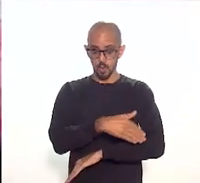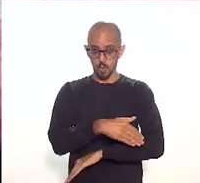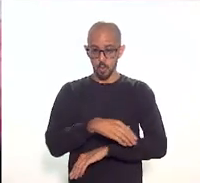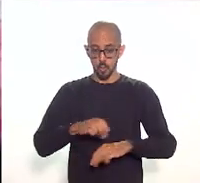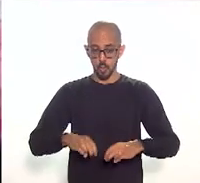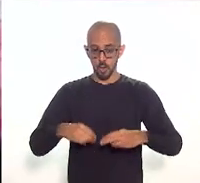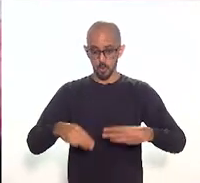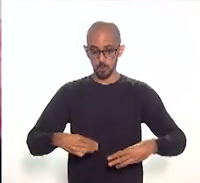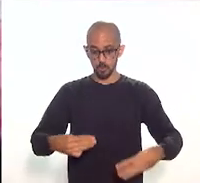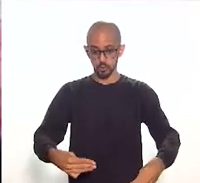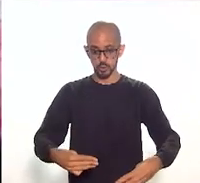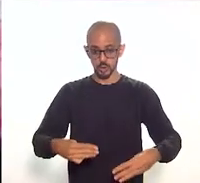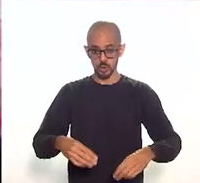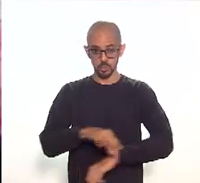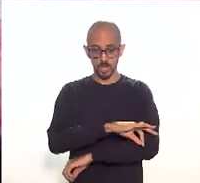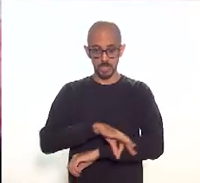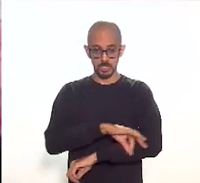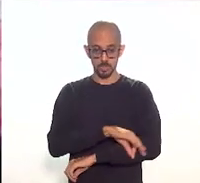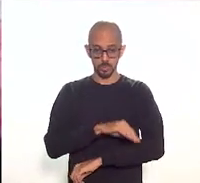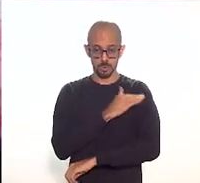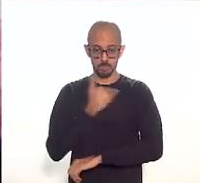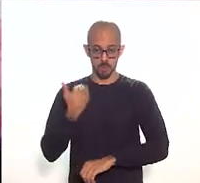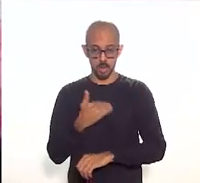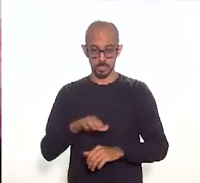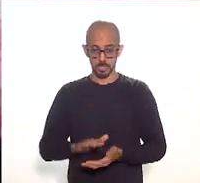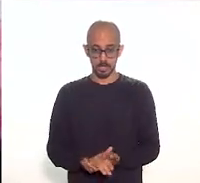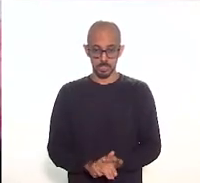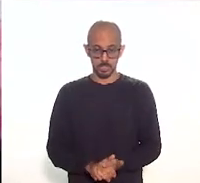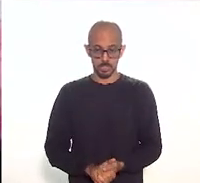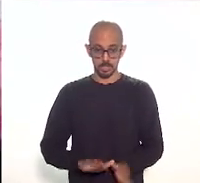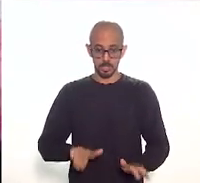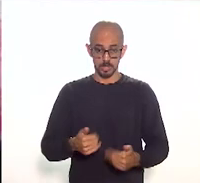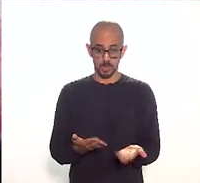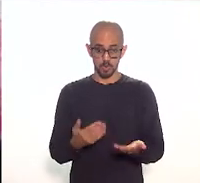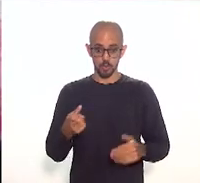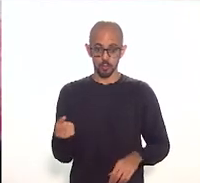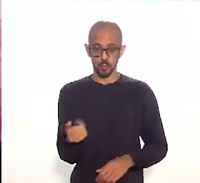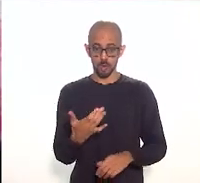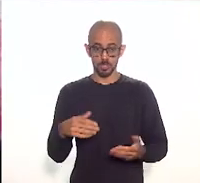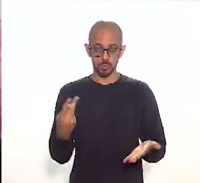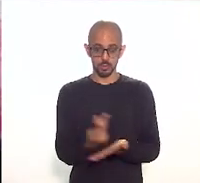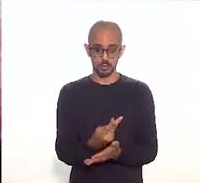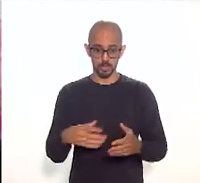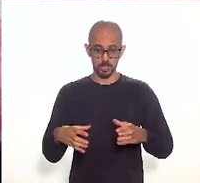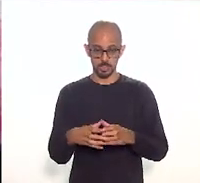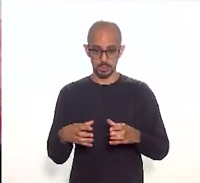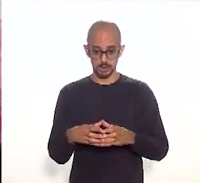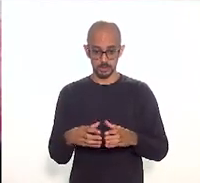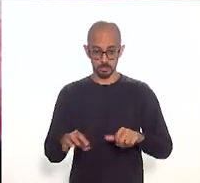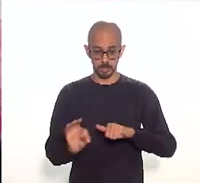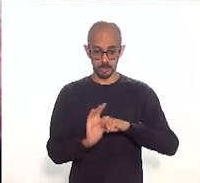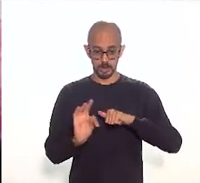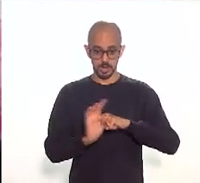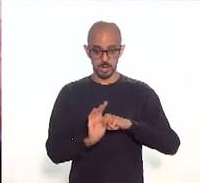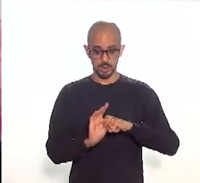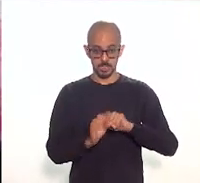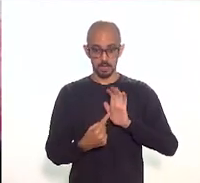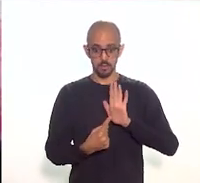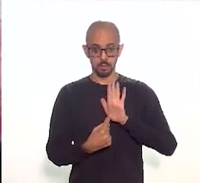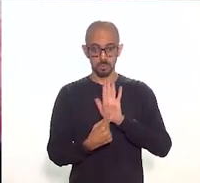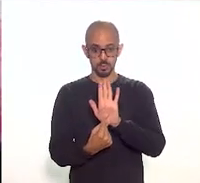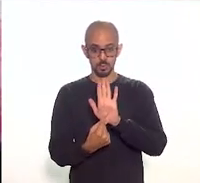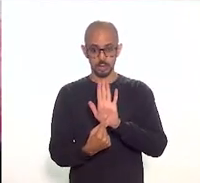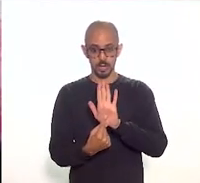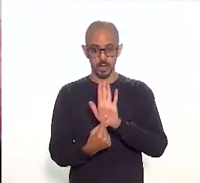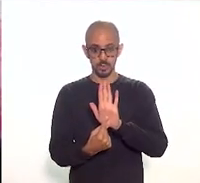urbana. Três, na ocasião, a direção do museu e sua equipe técnica, com destacada participação de Daniela Matera,